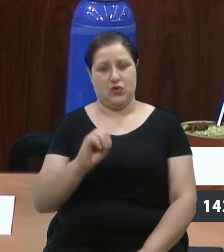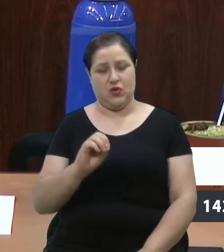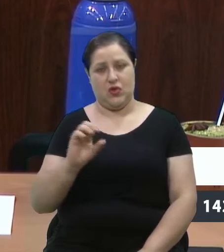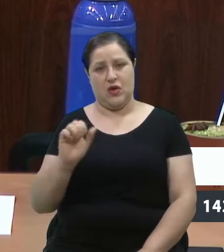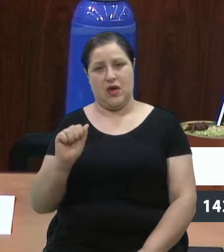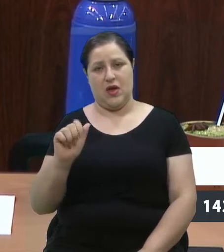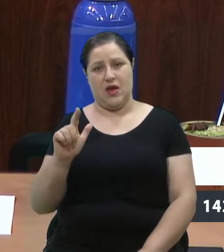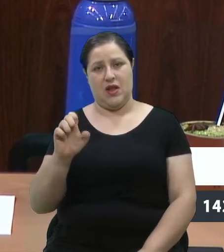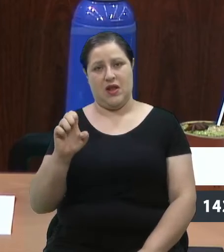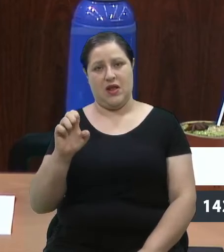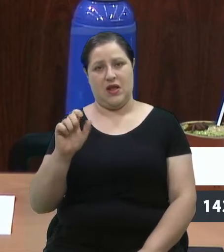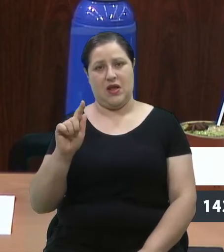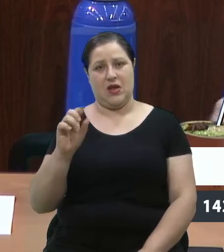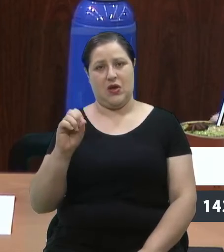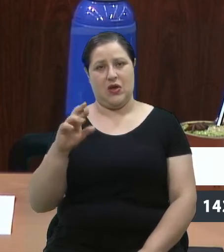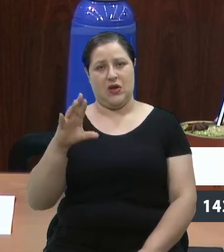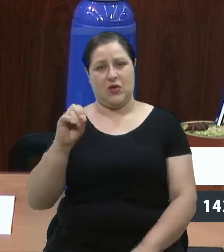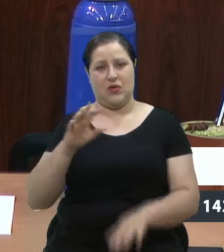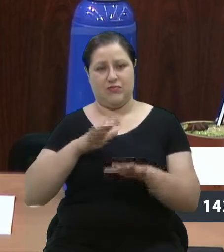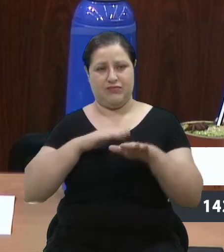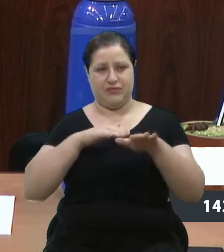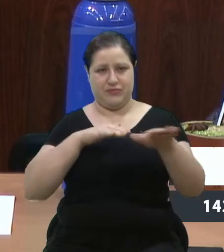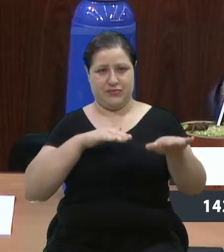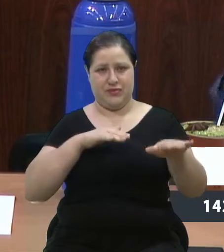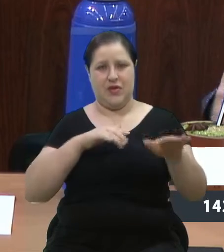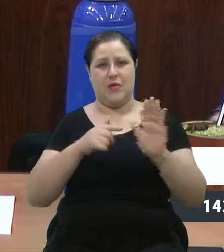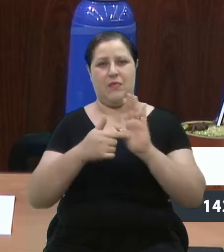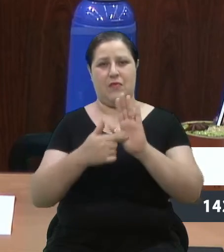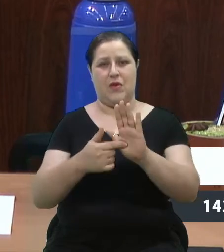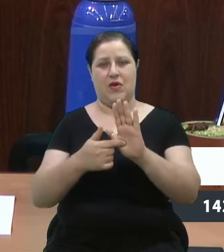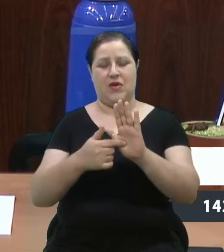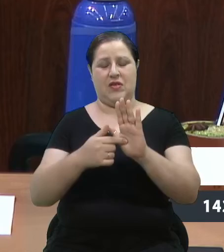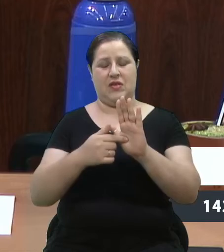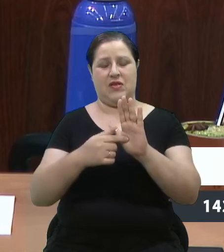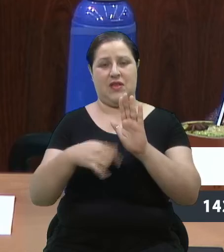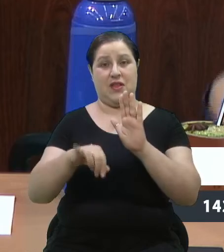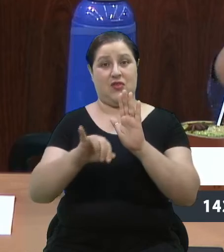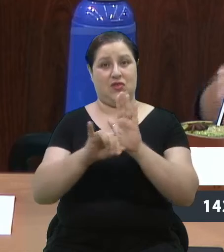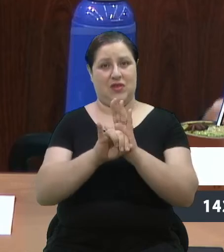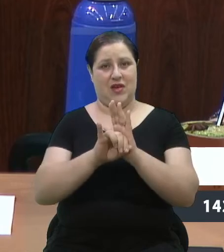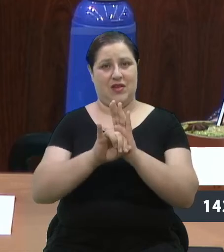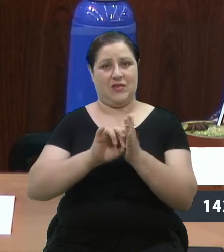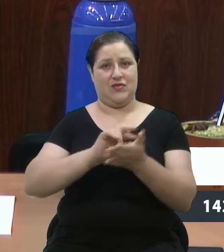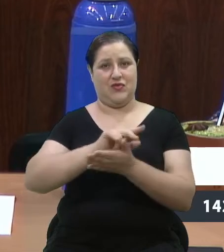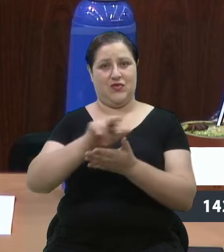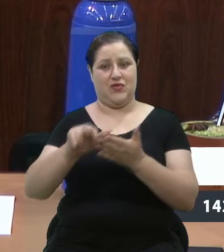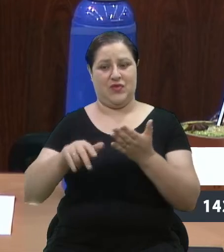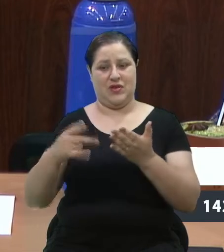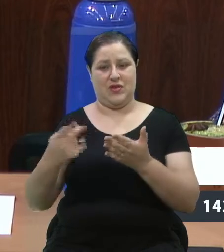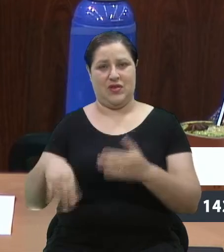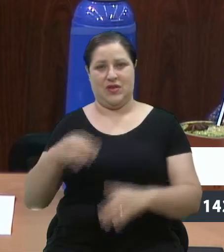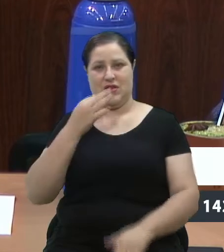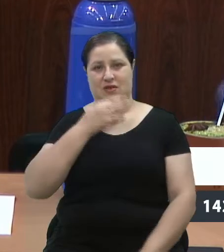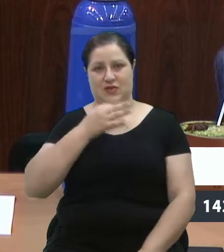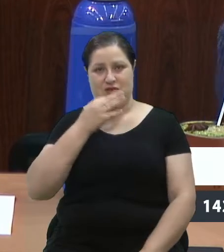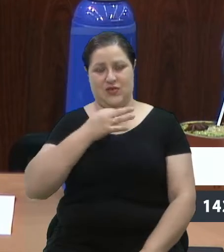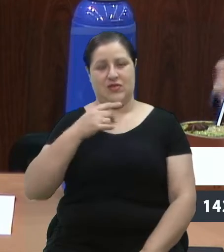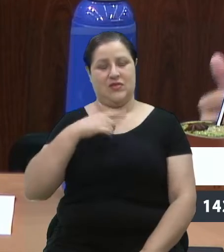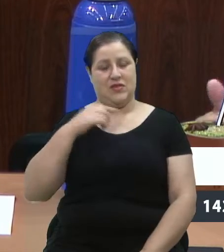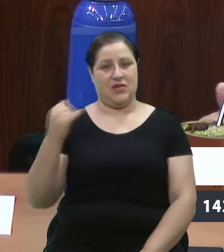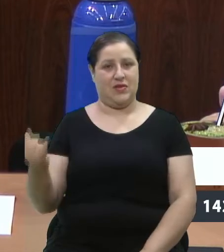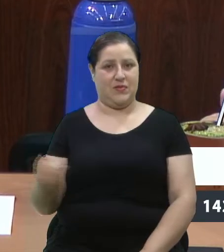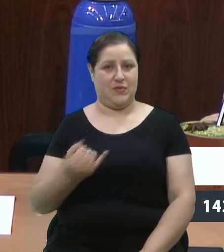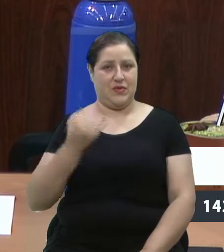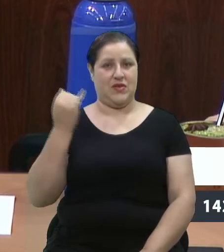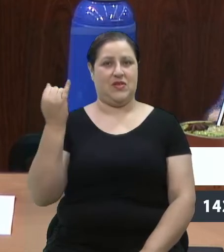destacado a diversidade identitária da nossa cidade. Acho que foi de fundamental importância que a principal